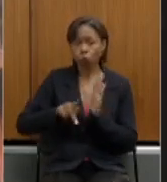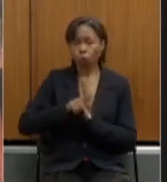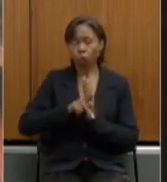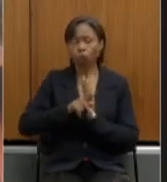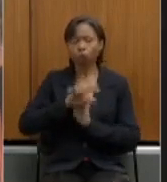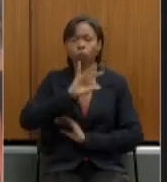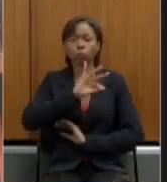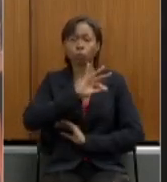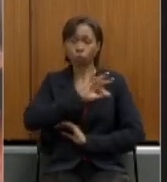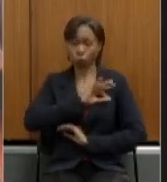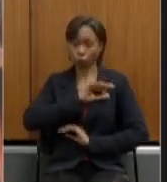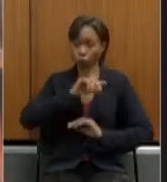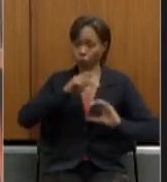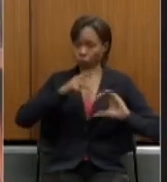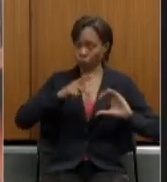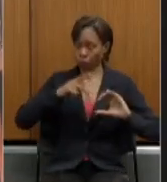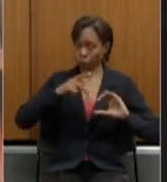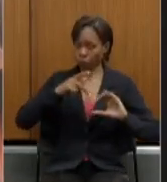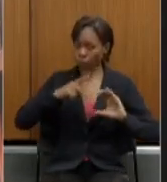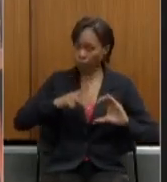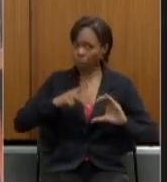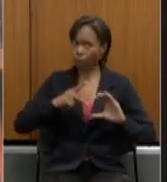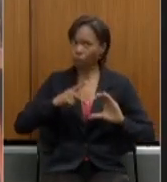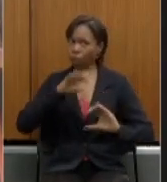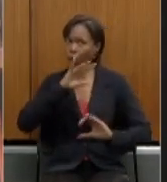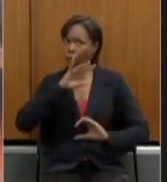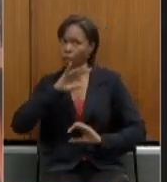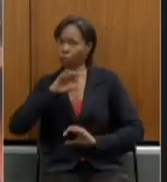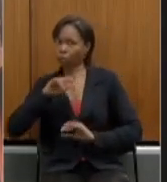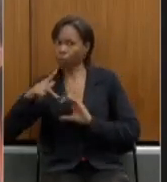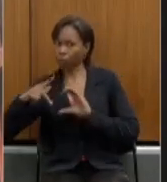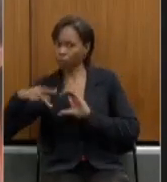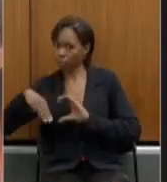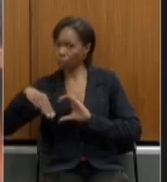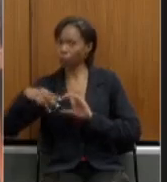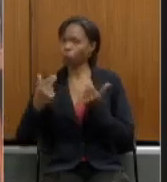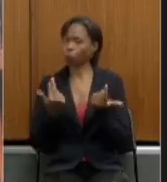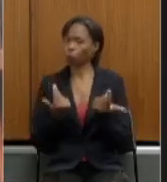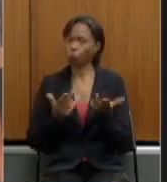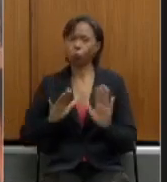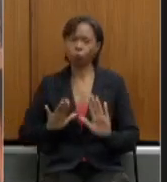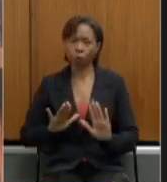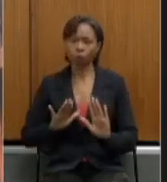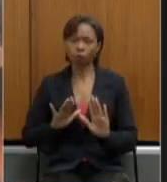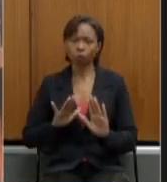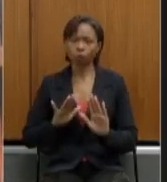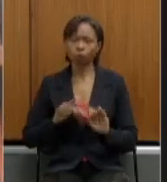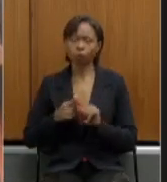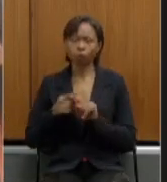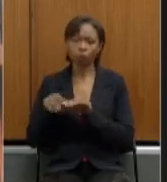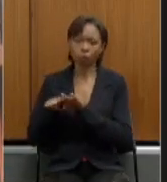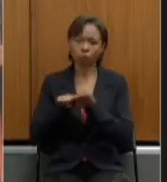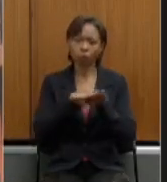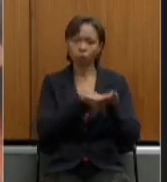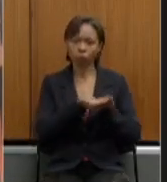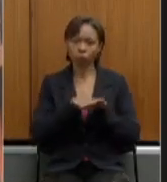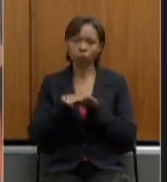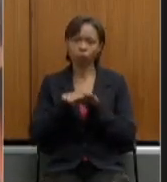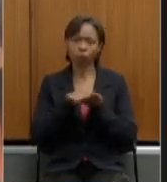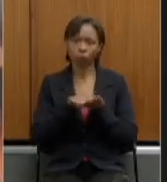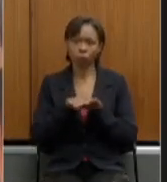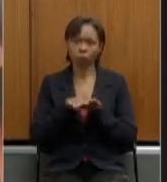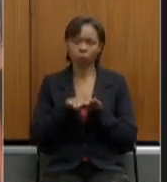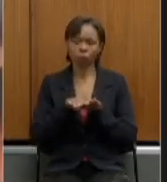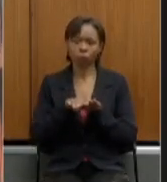civis ressaltando que os militares seguem com aposentadoria integral e com paridade mesmo para os que ingressaram após 2016